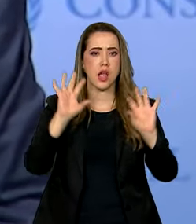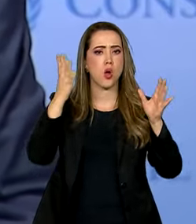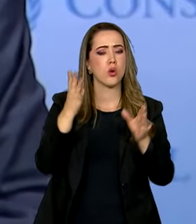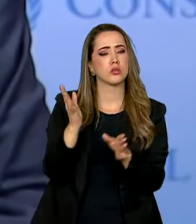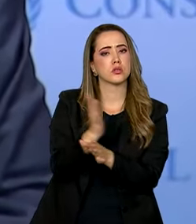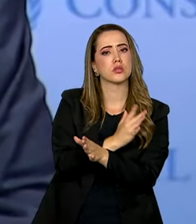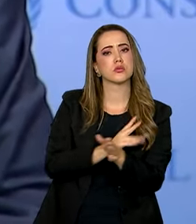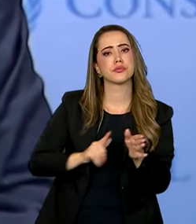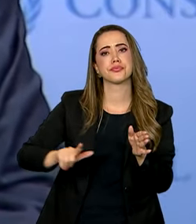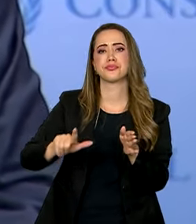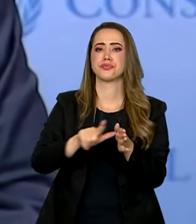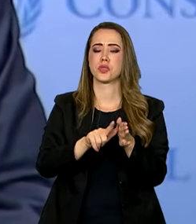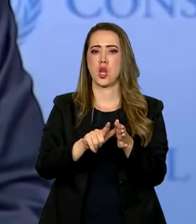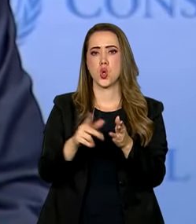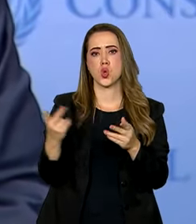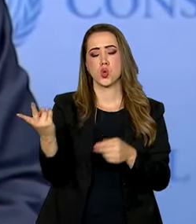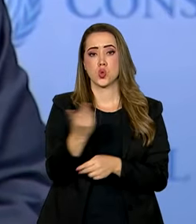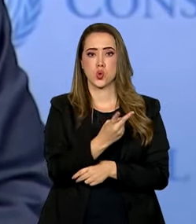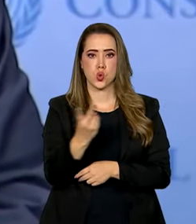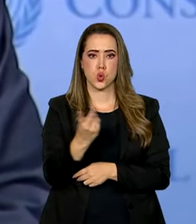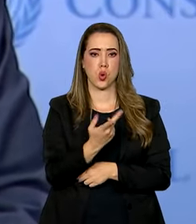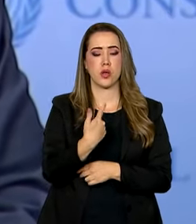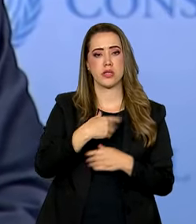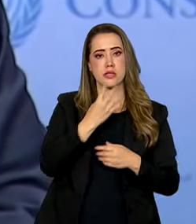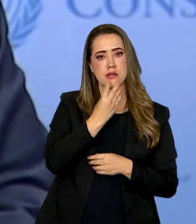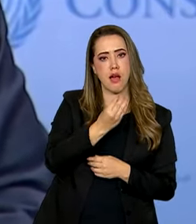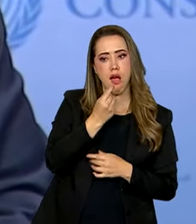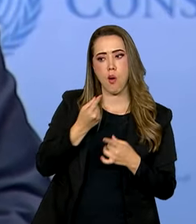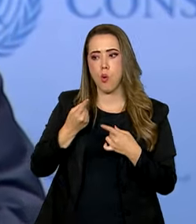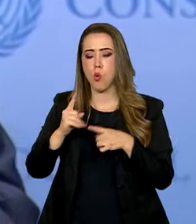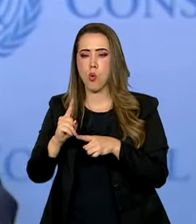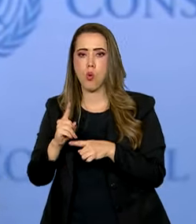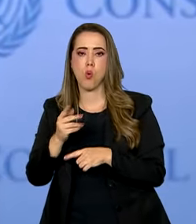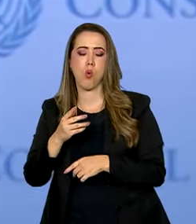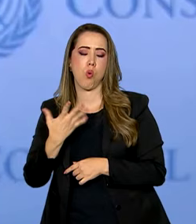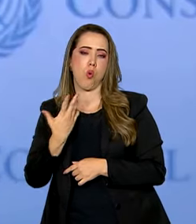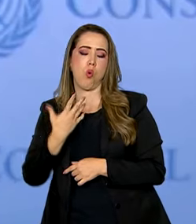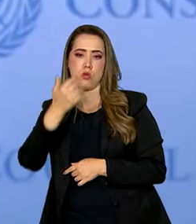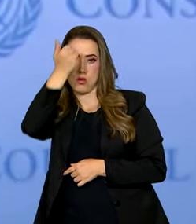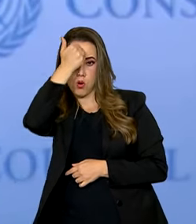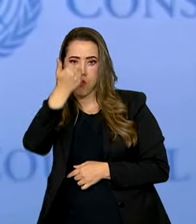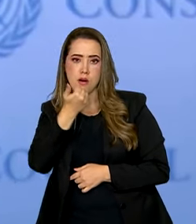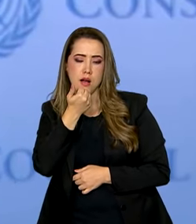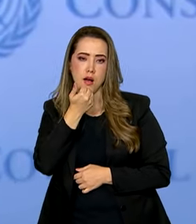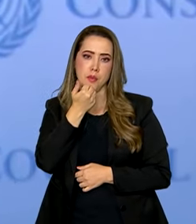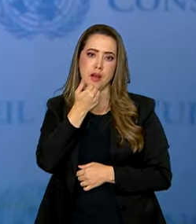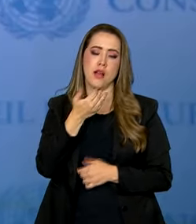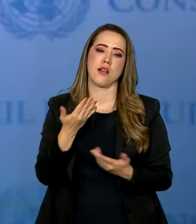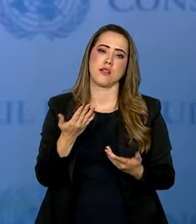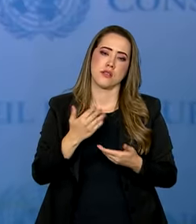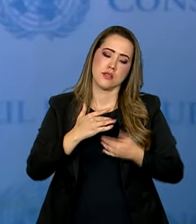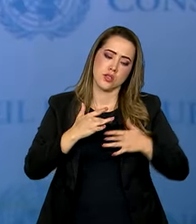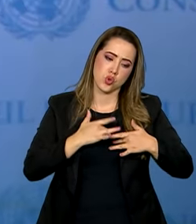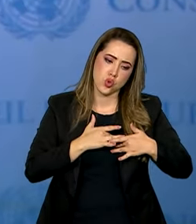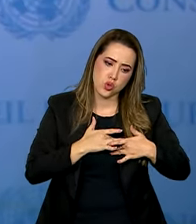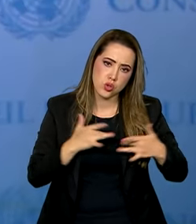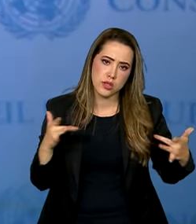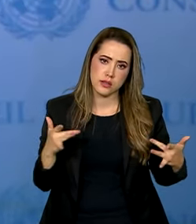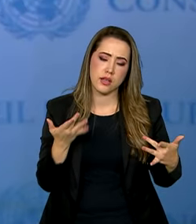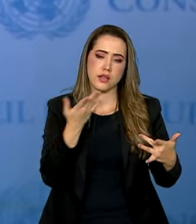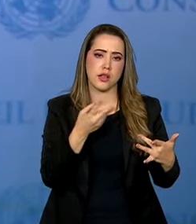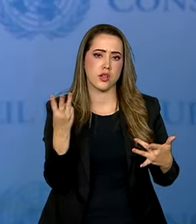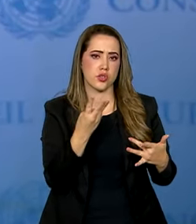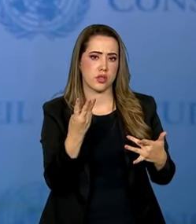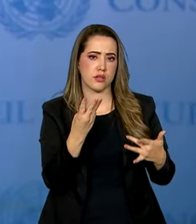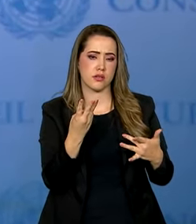conflito entre Israel e Hamas e se solidarizou com as famílias dos três brasileiros mortos. A reunião em Nova Iorque